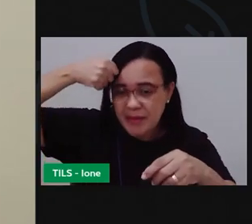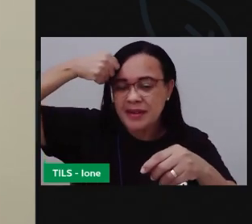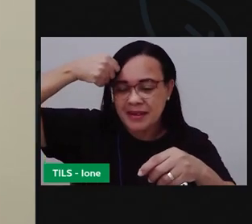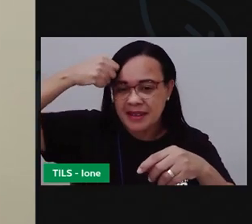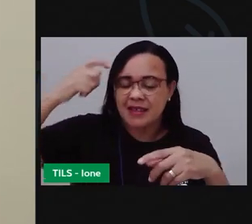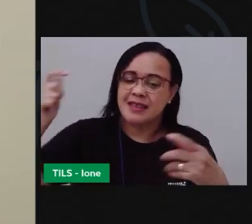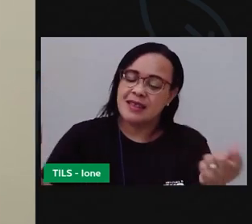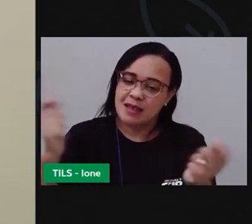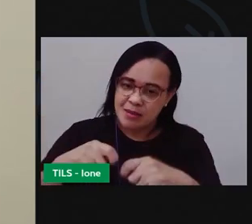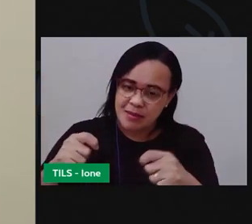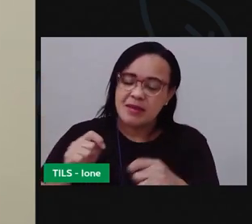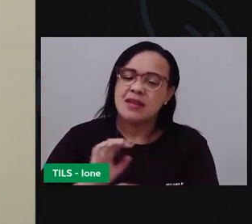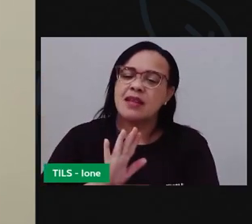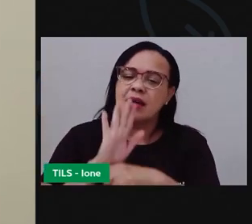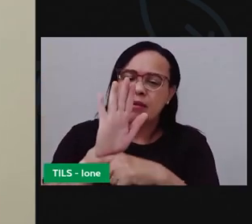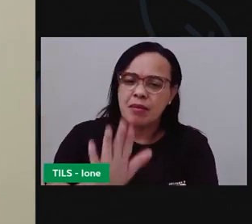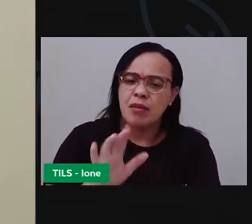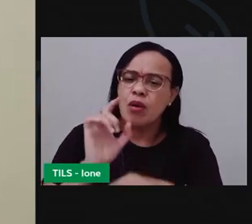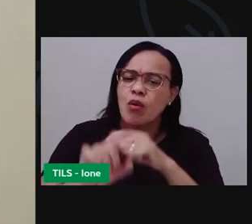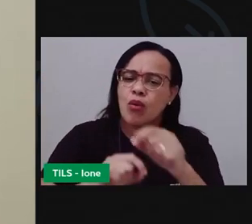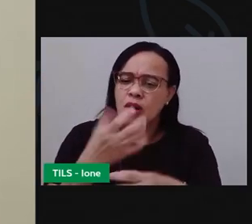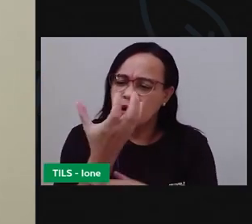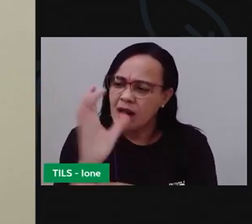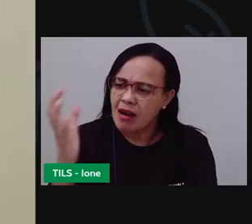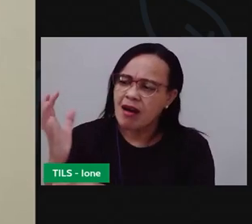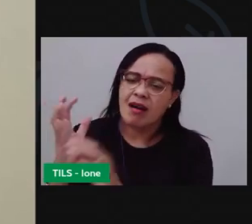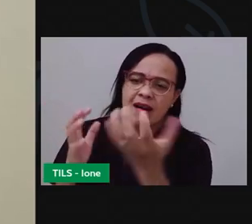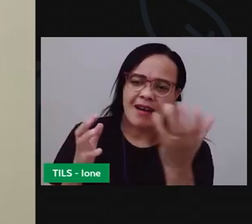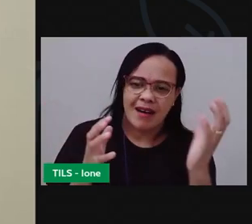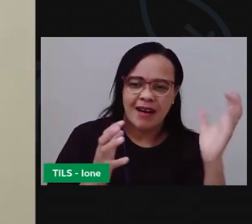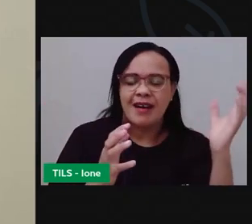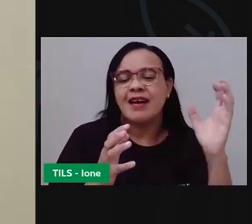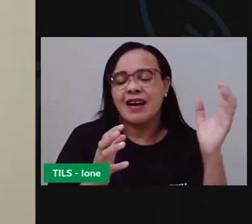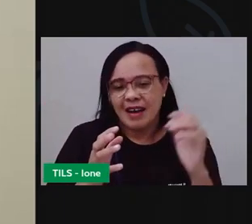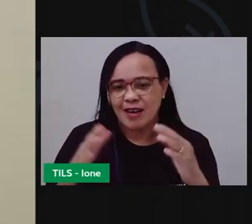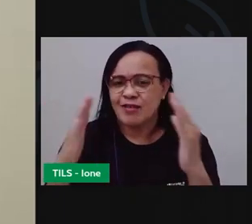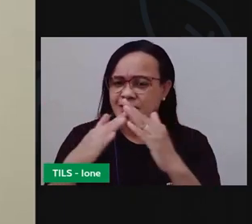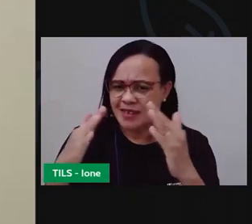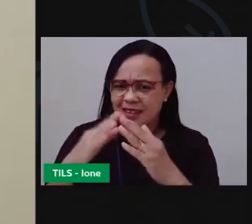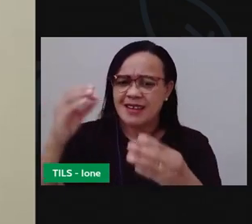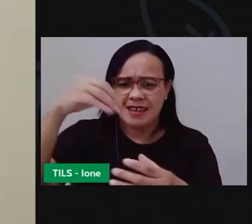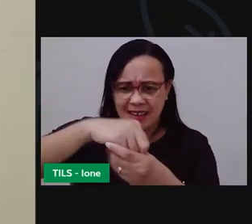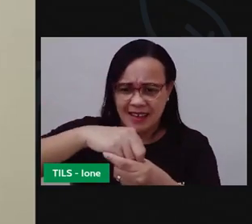nessa aula a produzir uma composteira de garrafa pet olha aqui